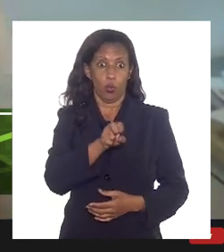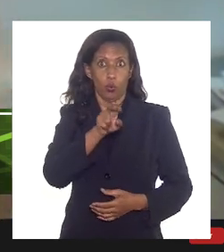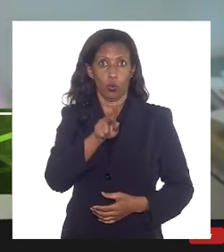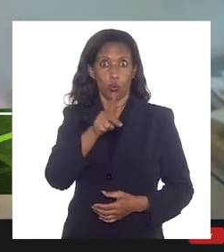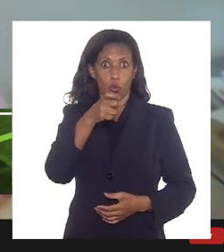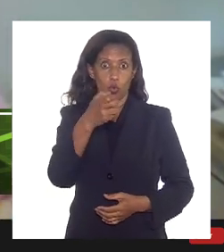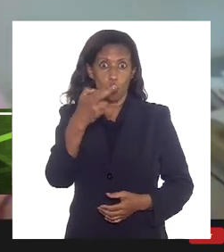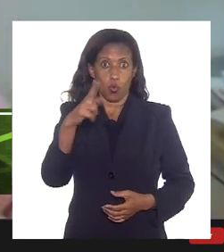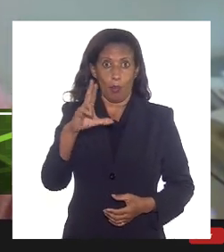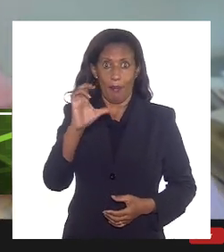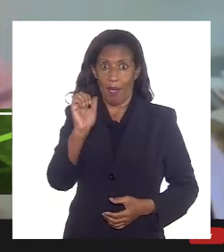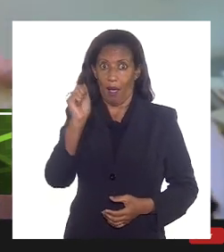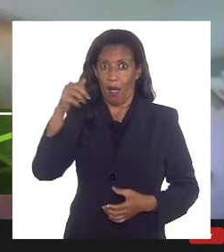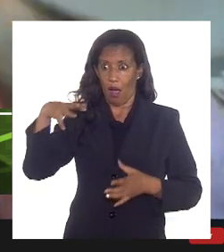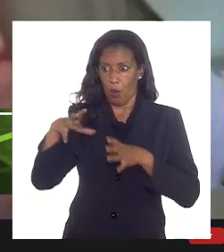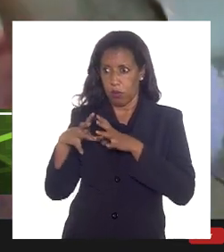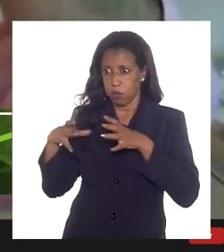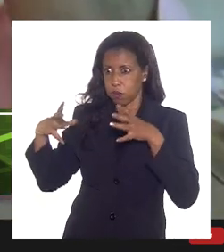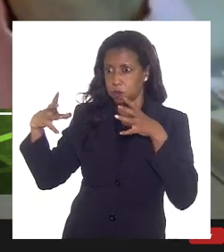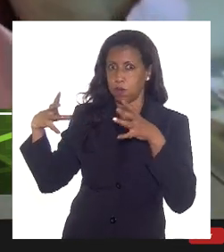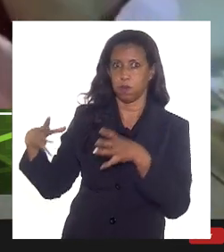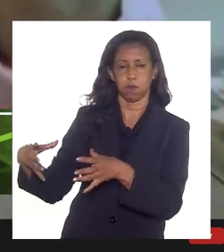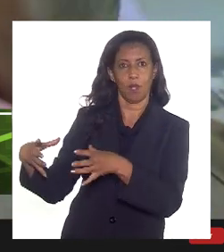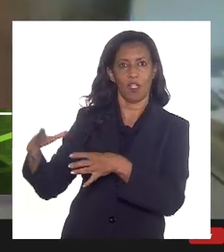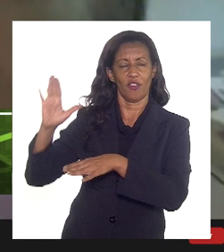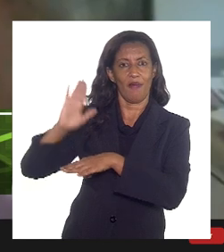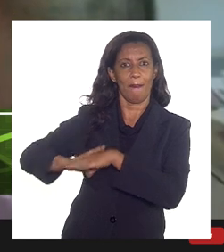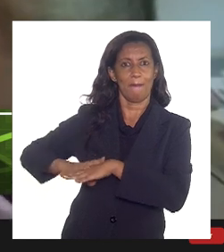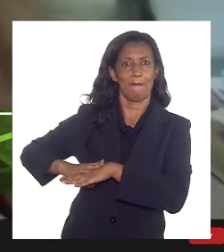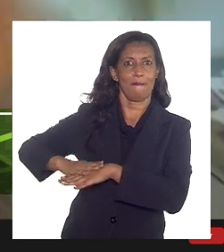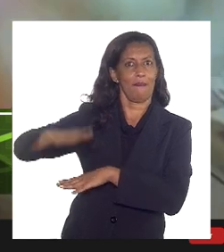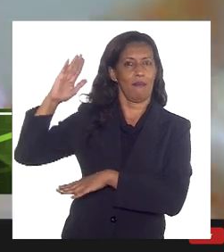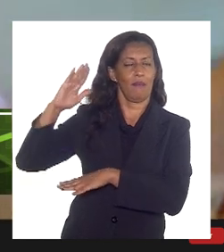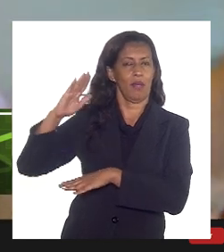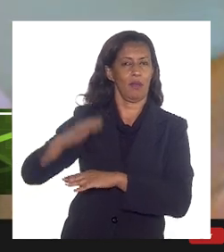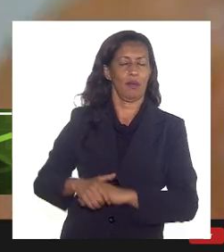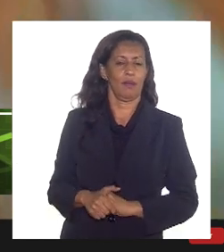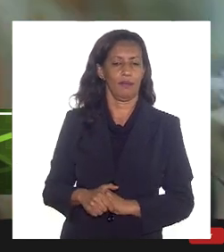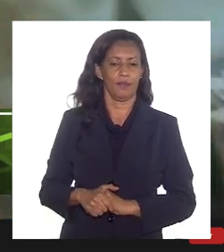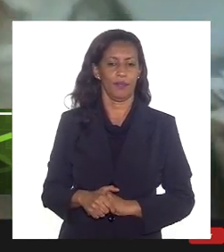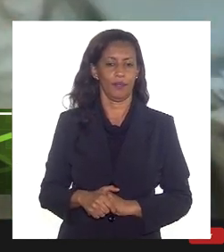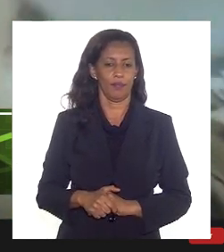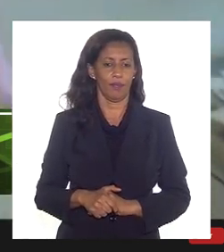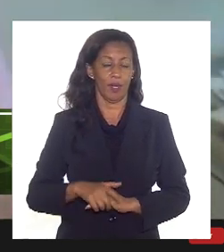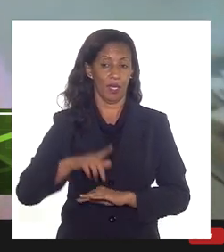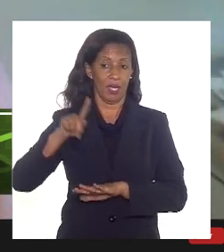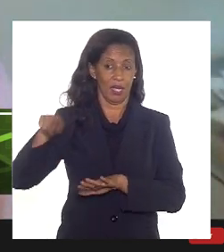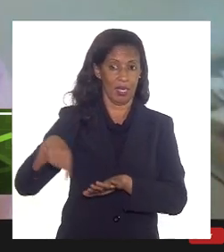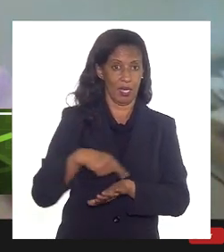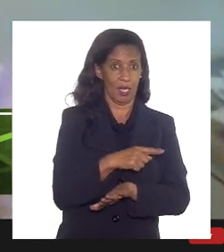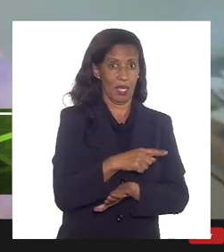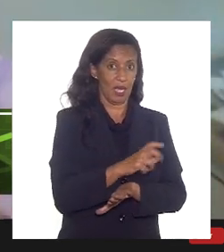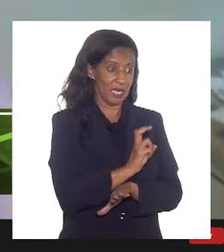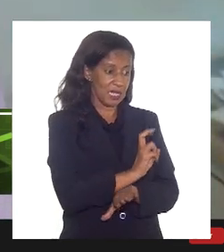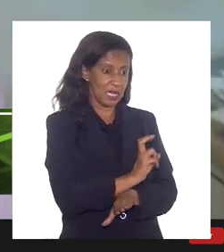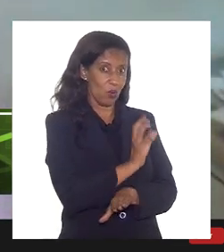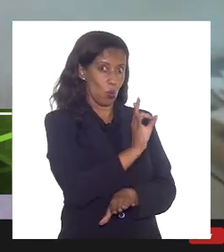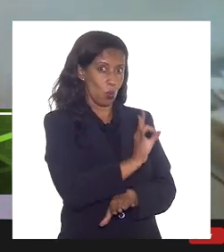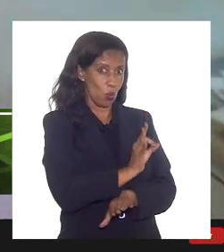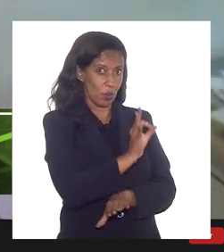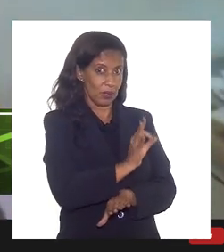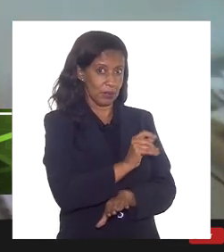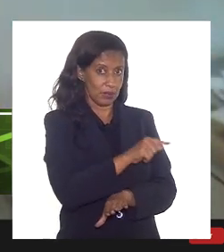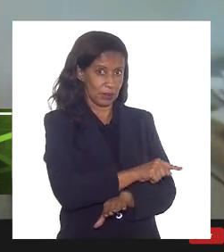devia ser maior. E aquela alíquota de 5%,